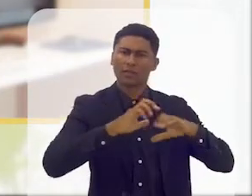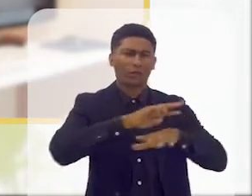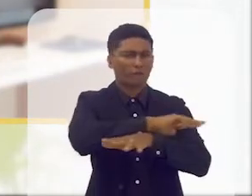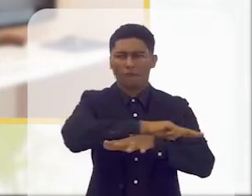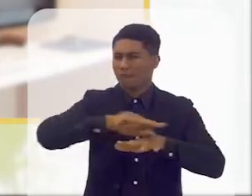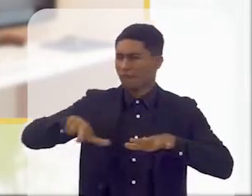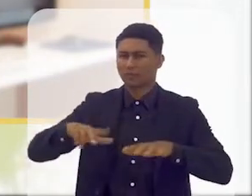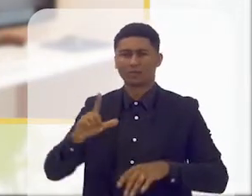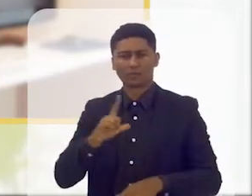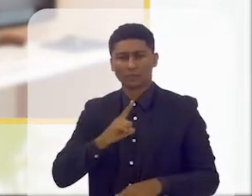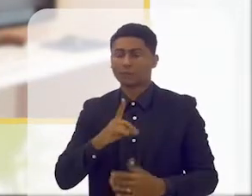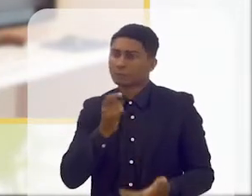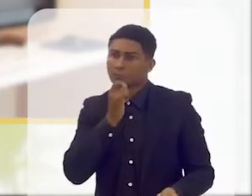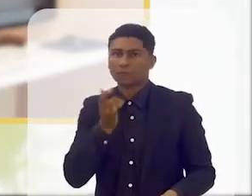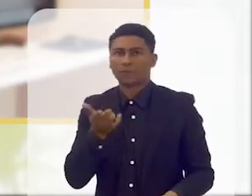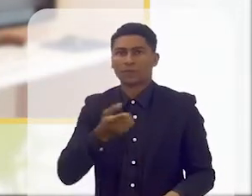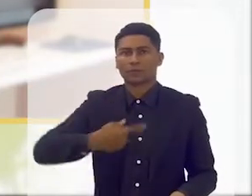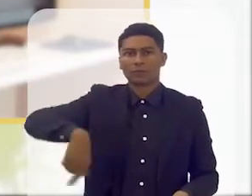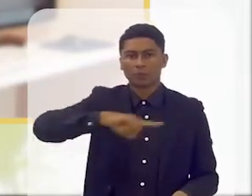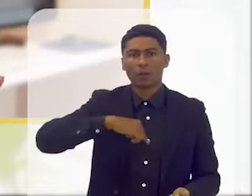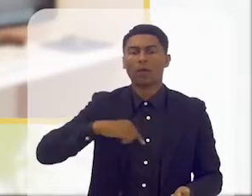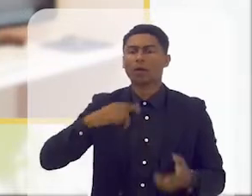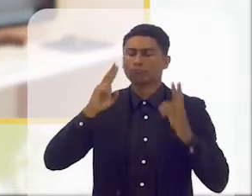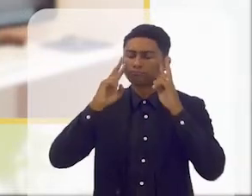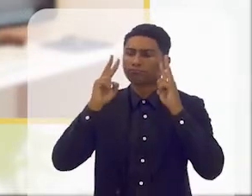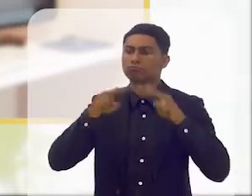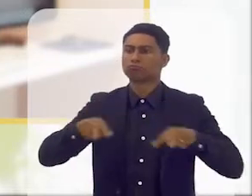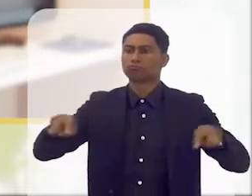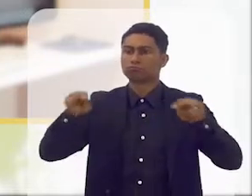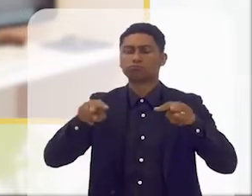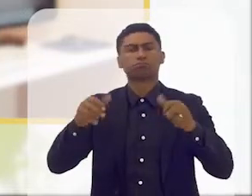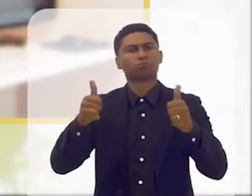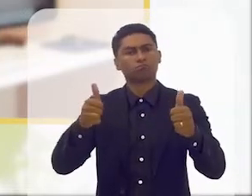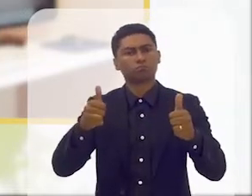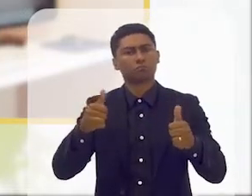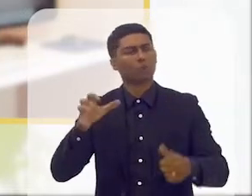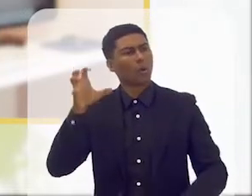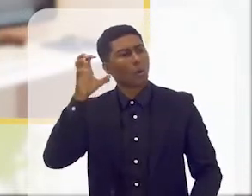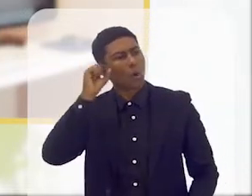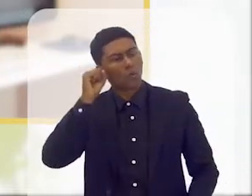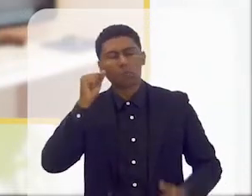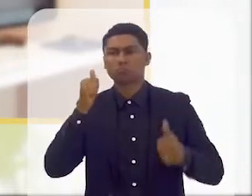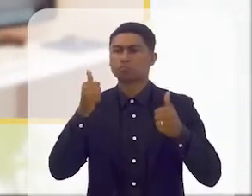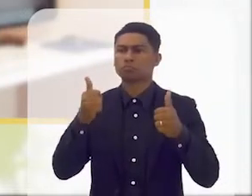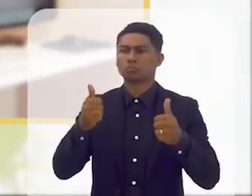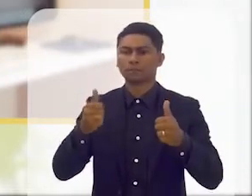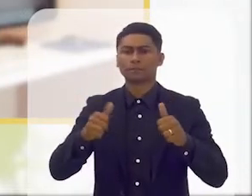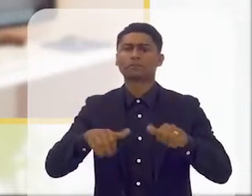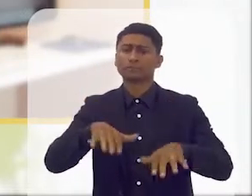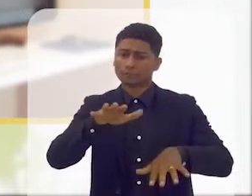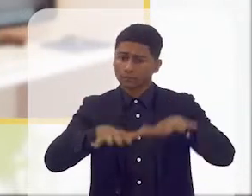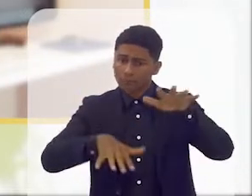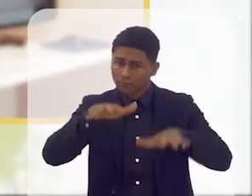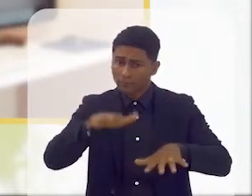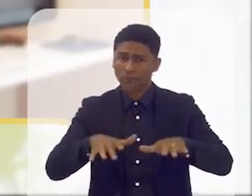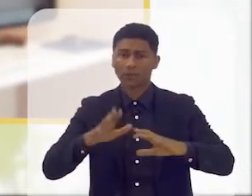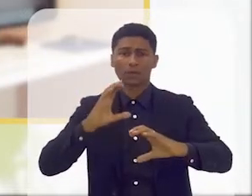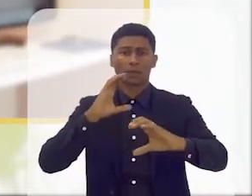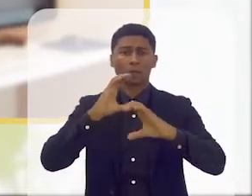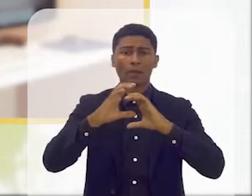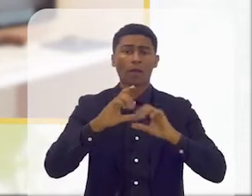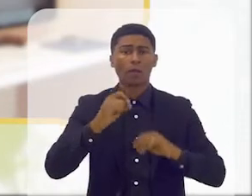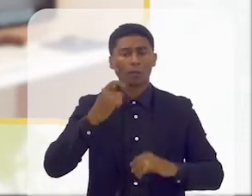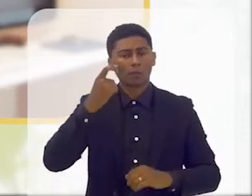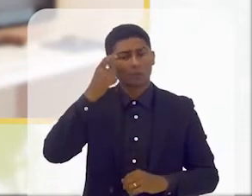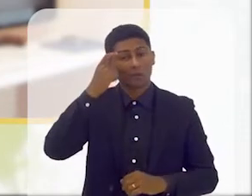nós mesmos que conseguimos enxergar, que conseguimos ouvir, muitas vezes nos comunicamos